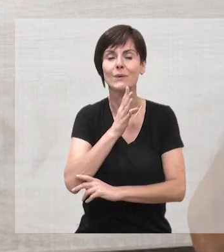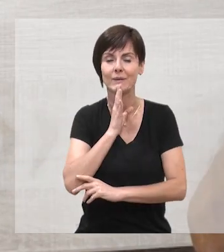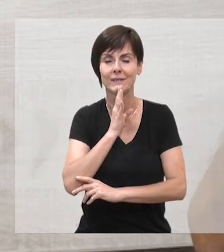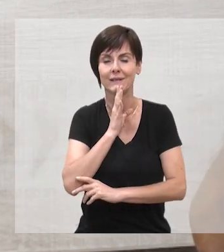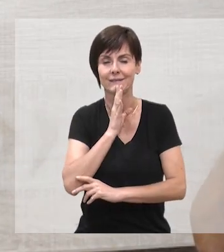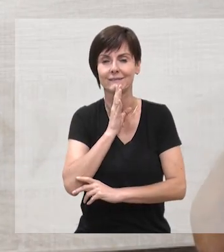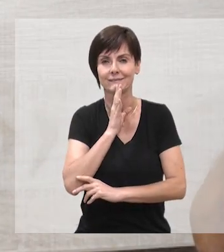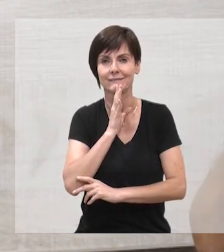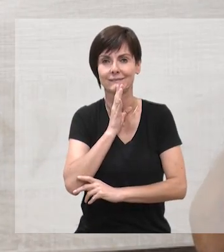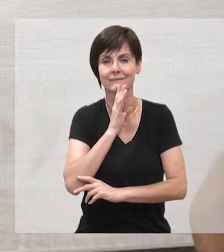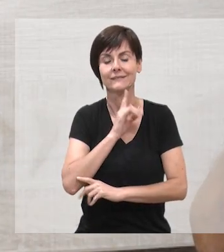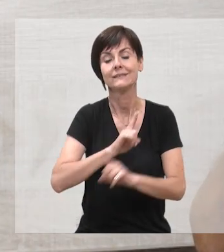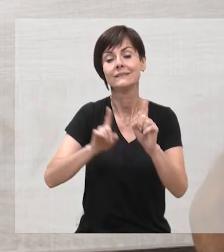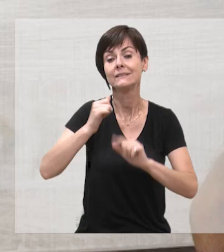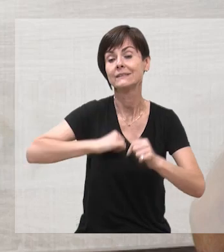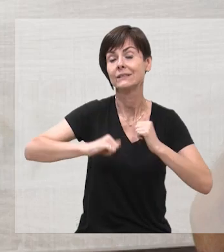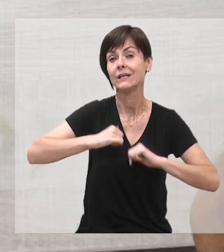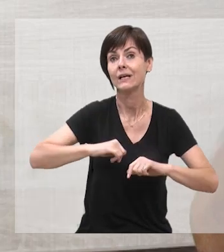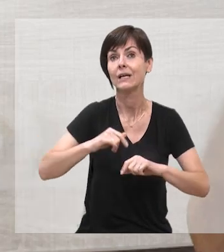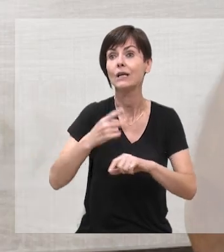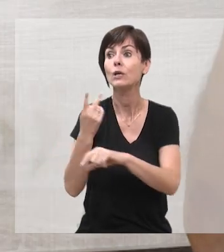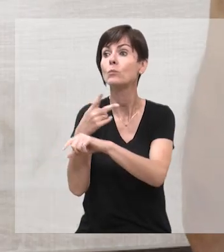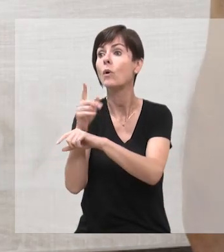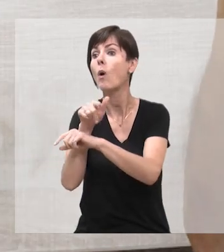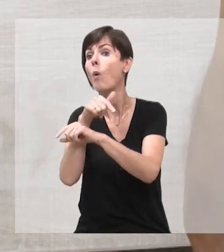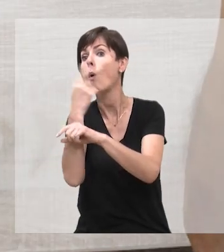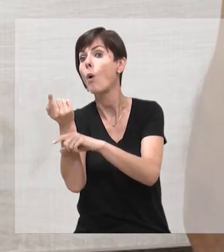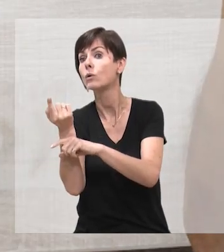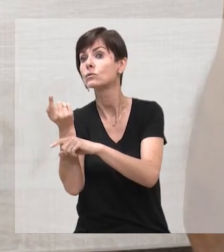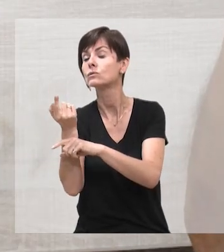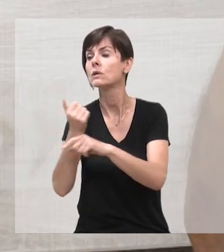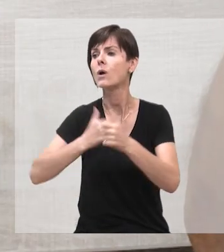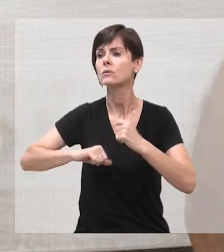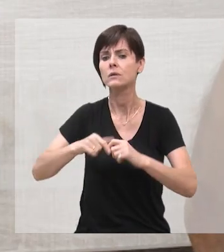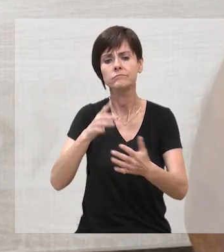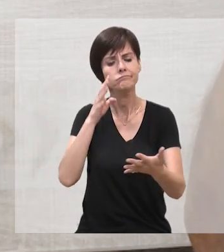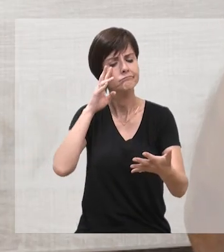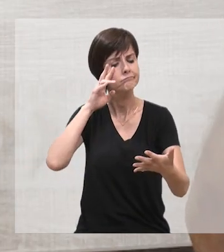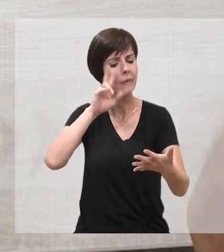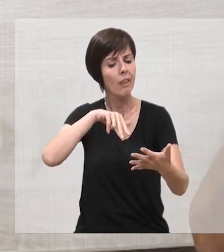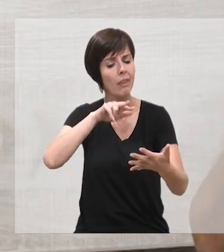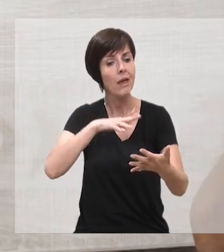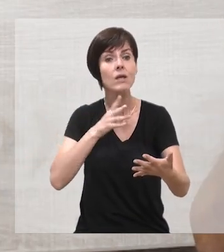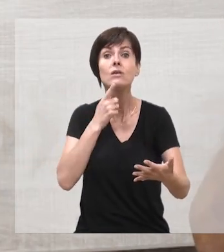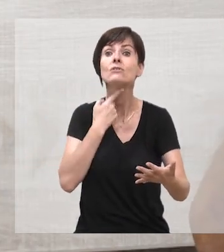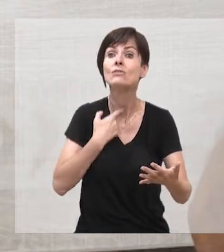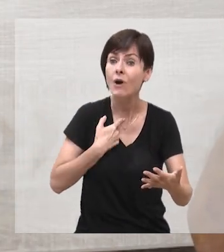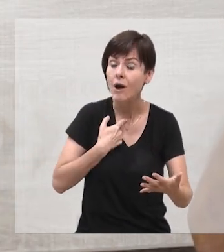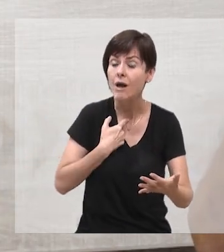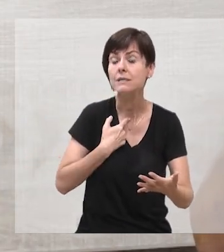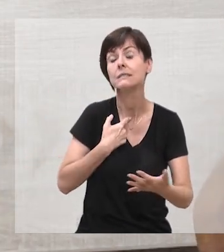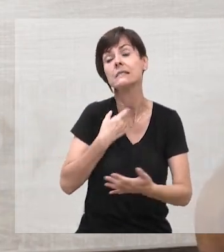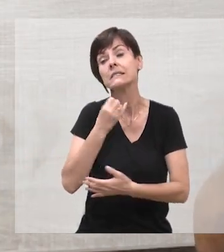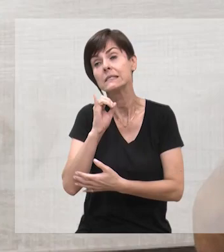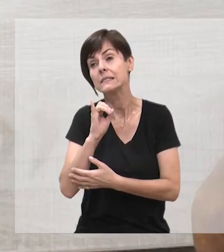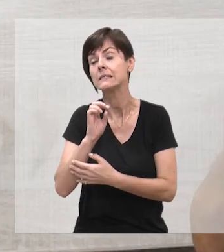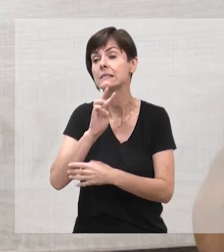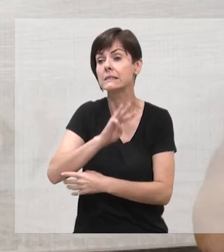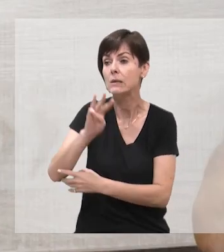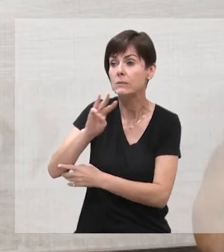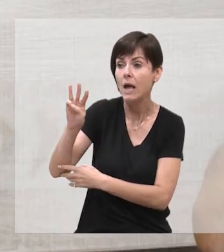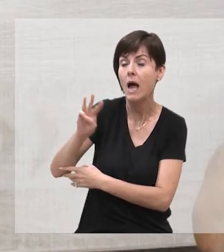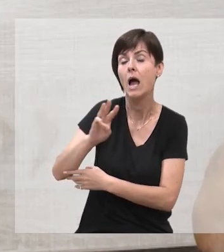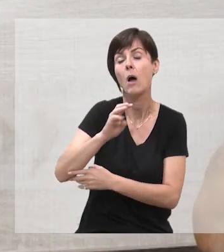deles, desses autores, e buscar outras publicações dele, seja em blogs, em sites ou mesmo no